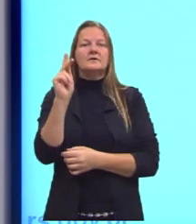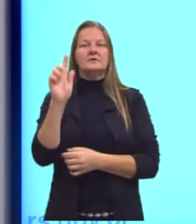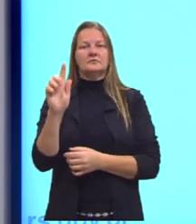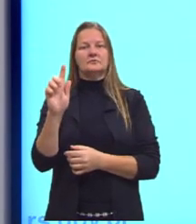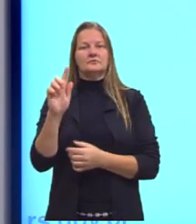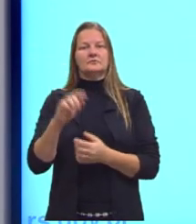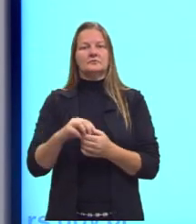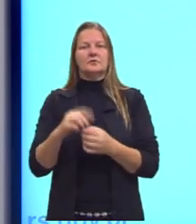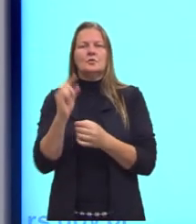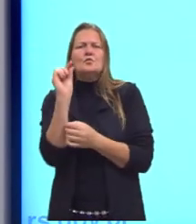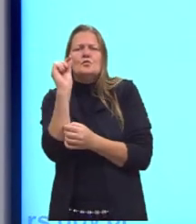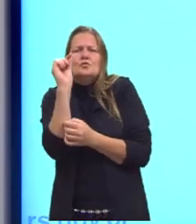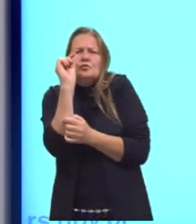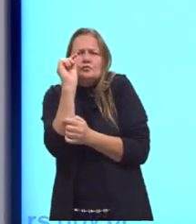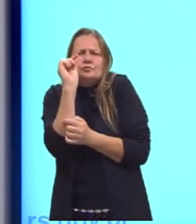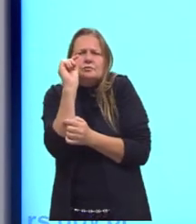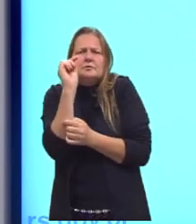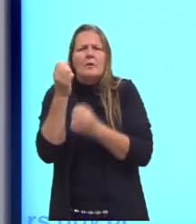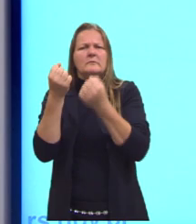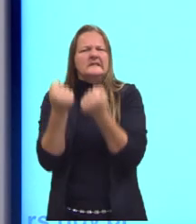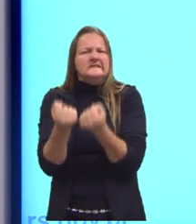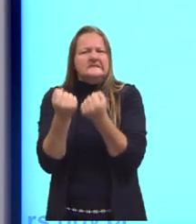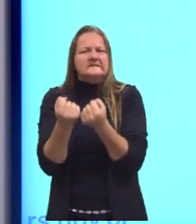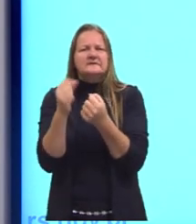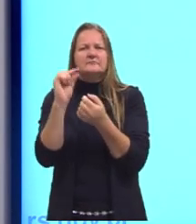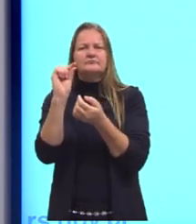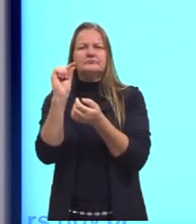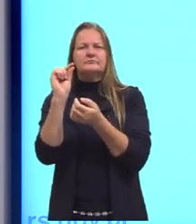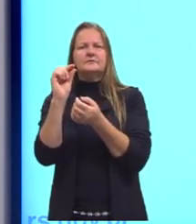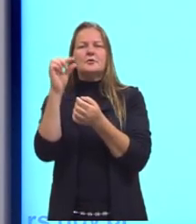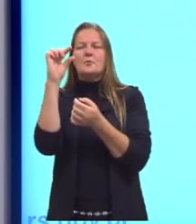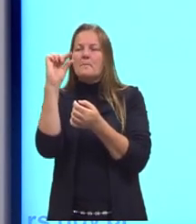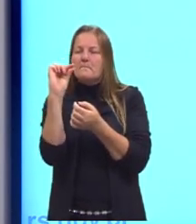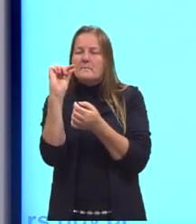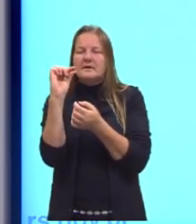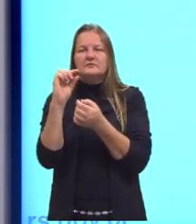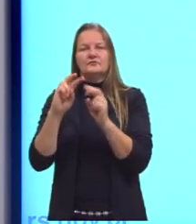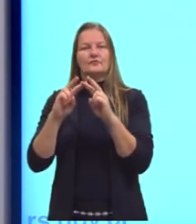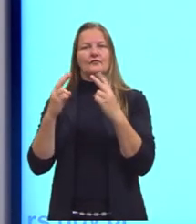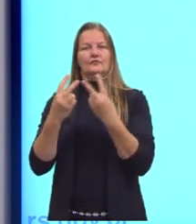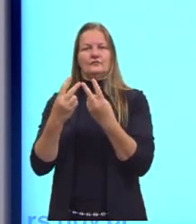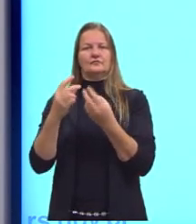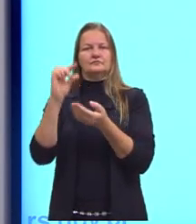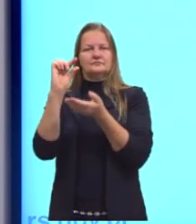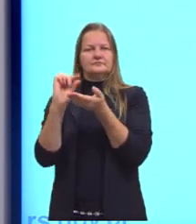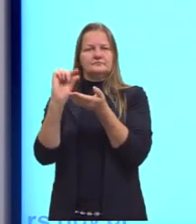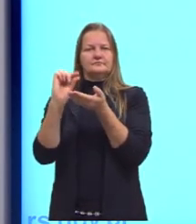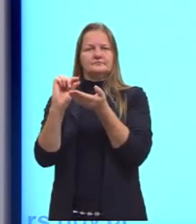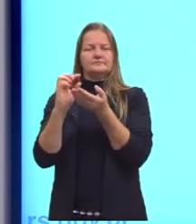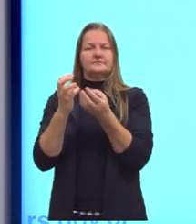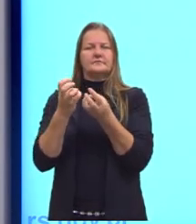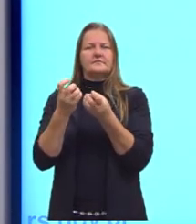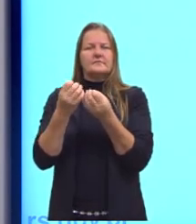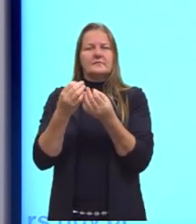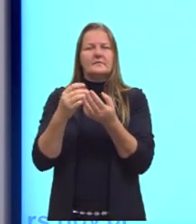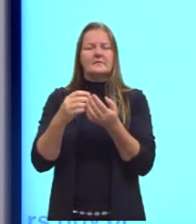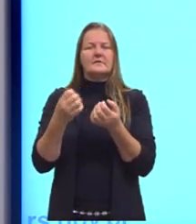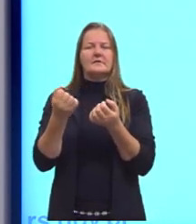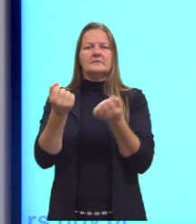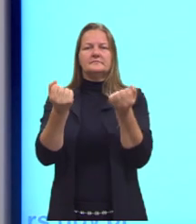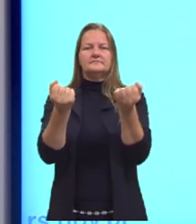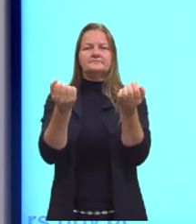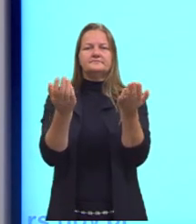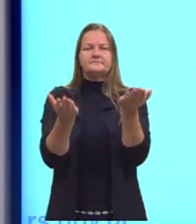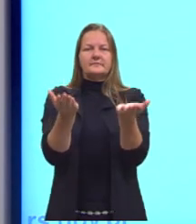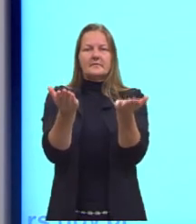quilo de chumbo. O chumbo está muito mais... Menos quantidade de chumbo, intuitivamente, a gente vai pensar que tem menos quantidade,